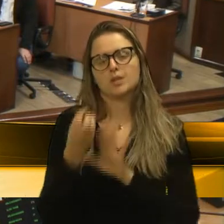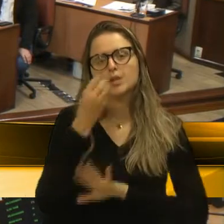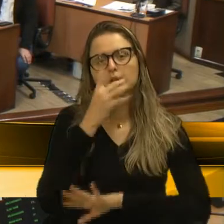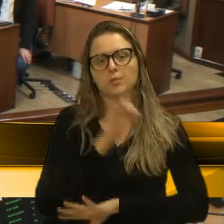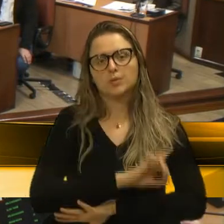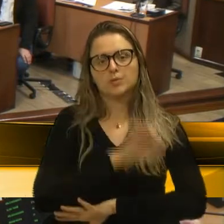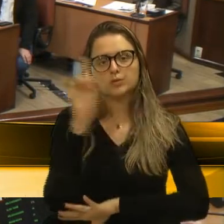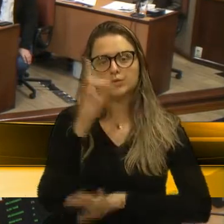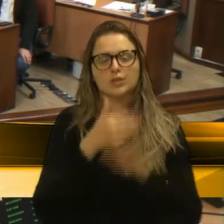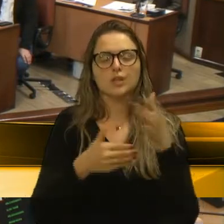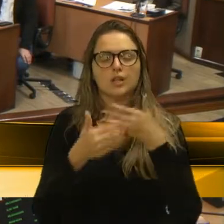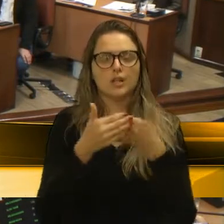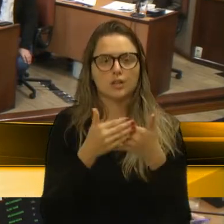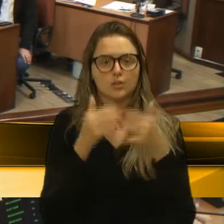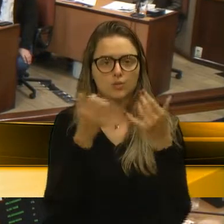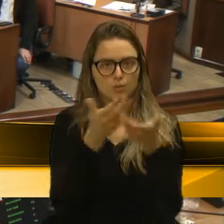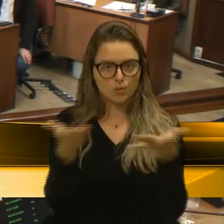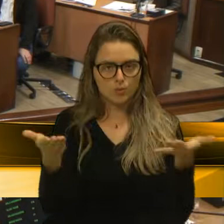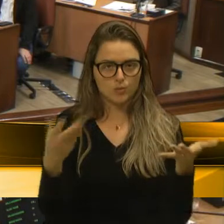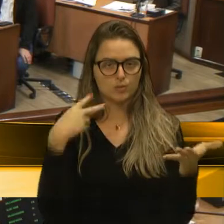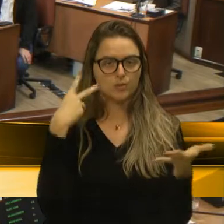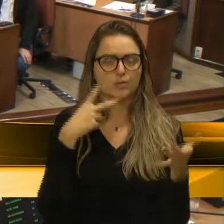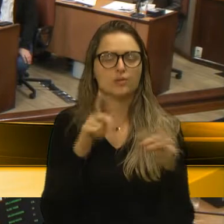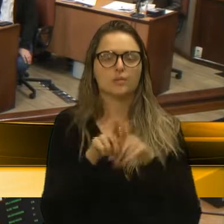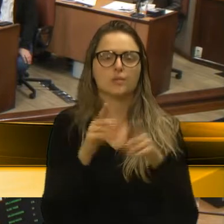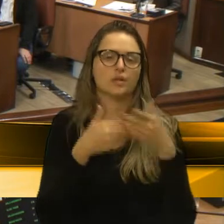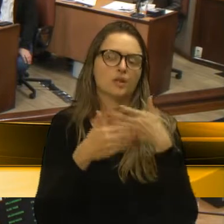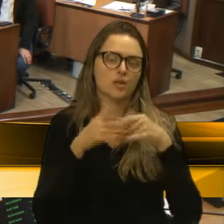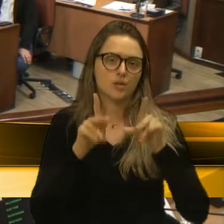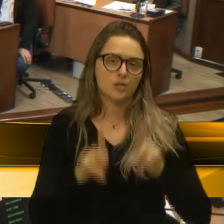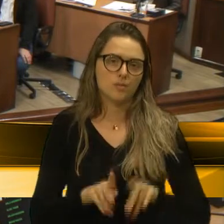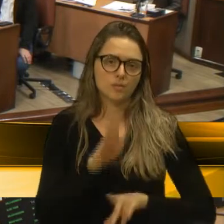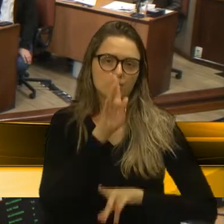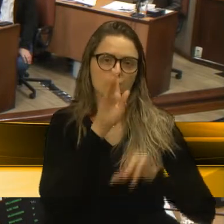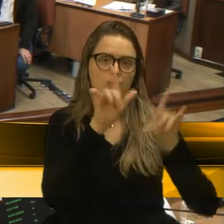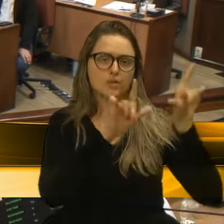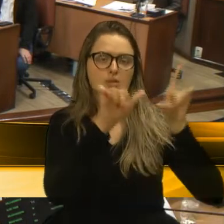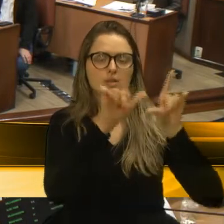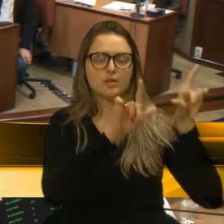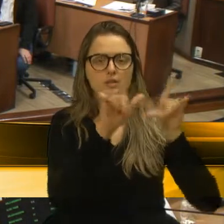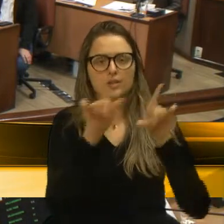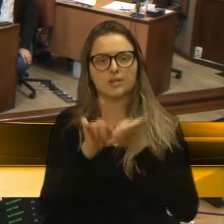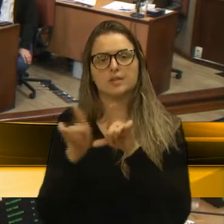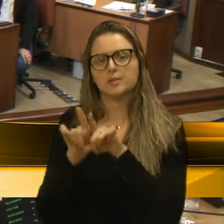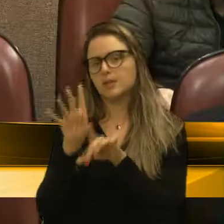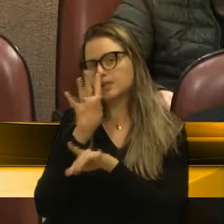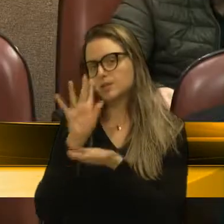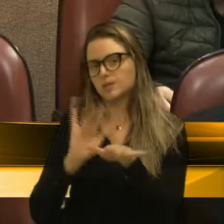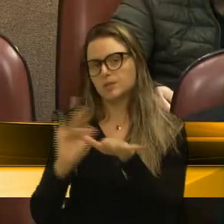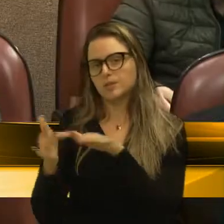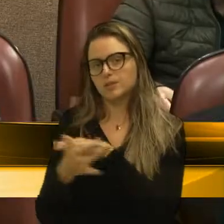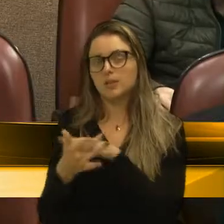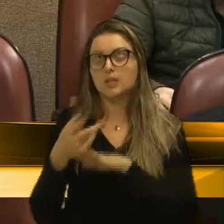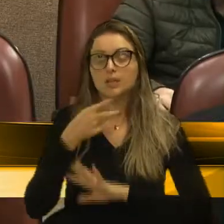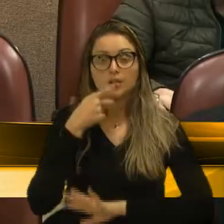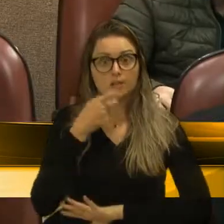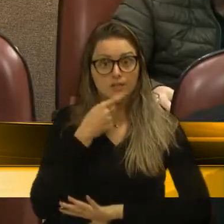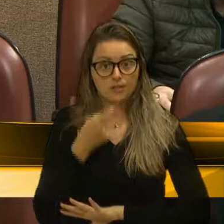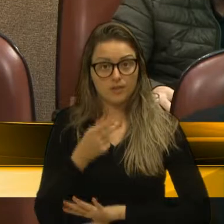mais uma vez, a todos os nobres pares, a todos que nos acompanham pela TV Câmara, pelas nossas redes sociais e dizer,